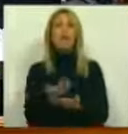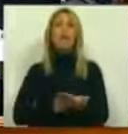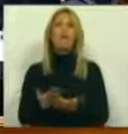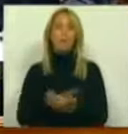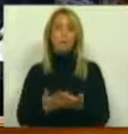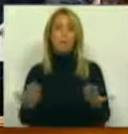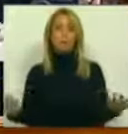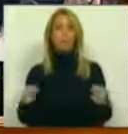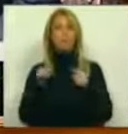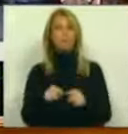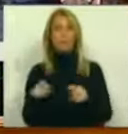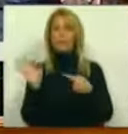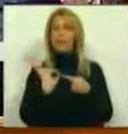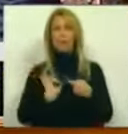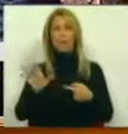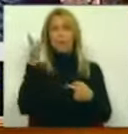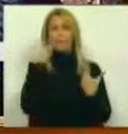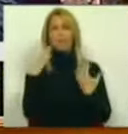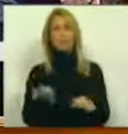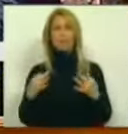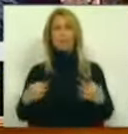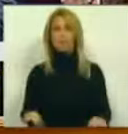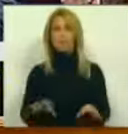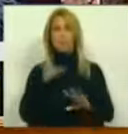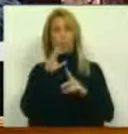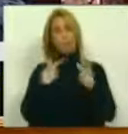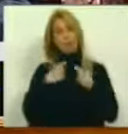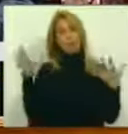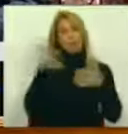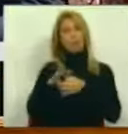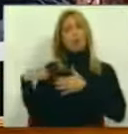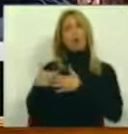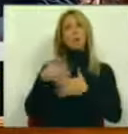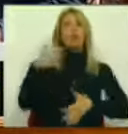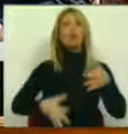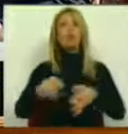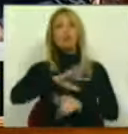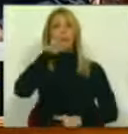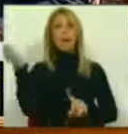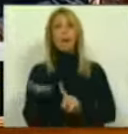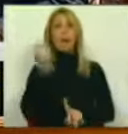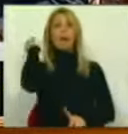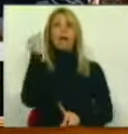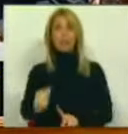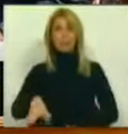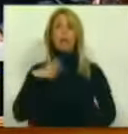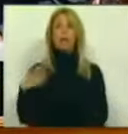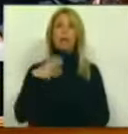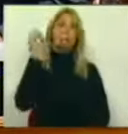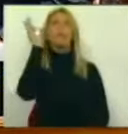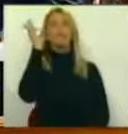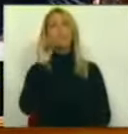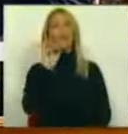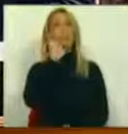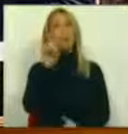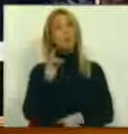é muito simples. A questão de tipificar no nosso ordenamento jurídico e penal o crime de enriquecimento ilícito é